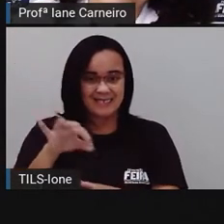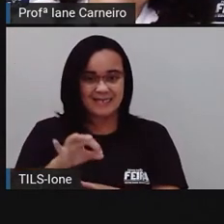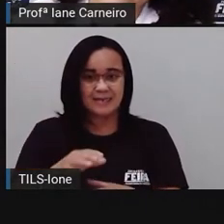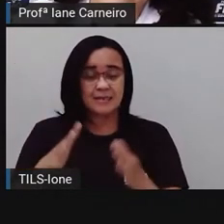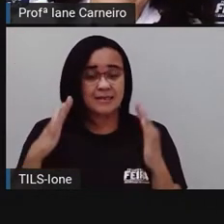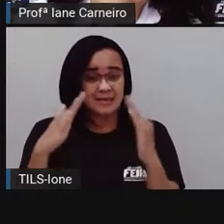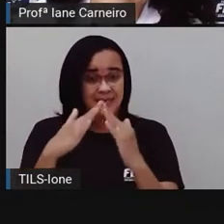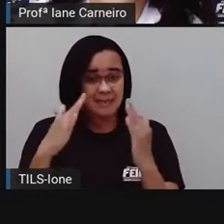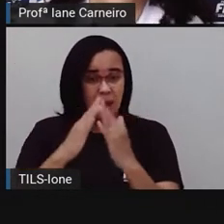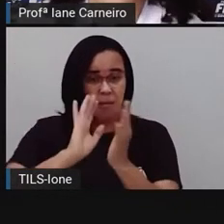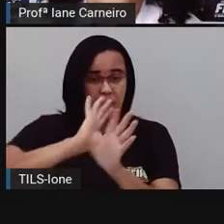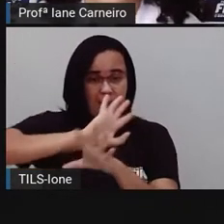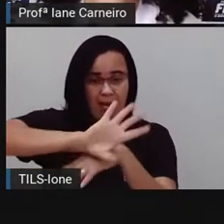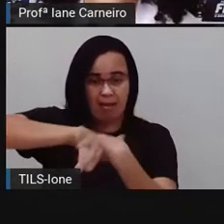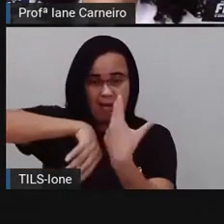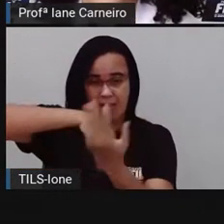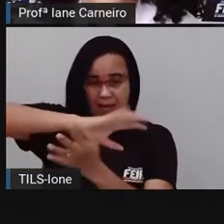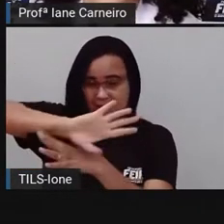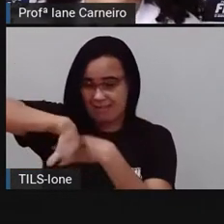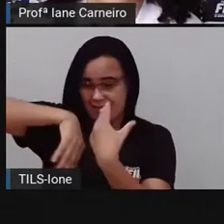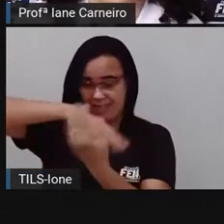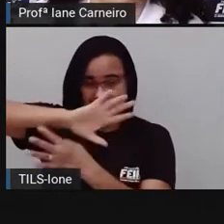casa bagunçada.